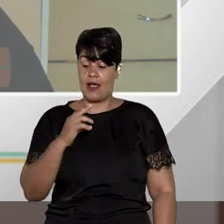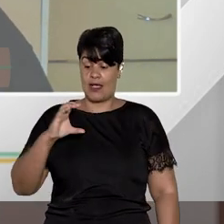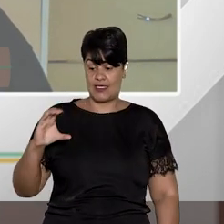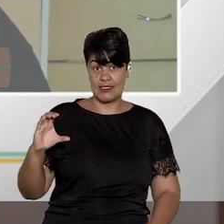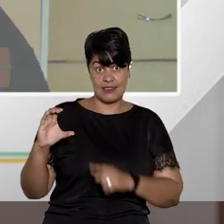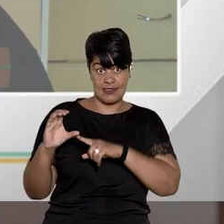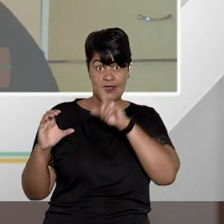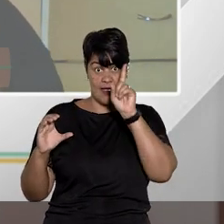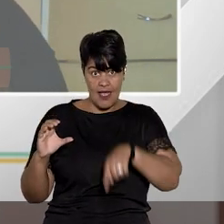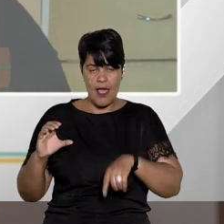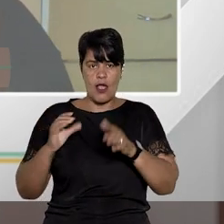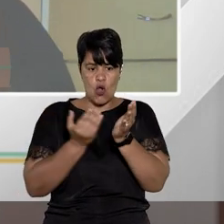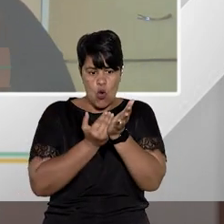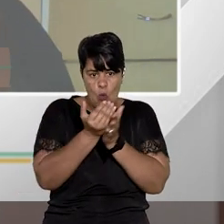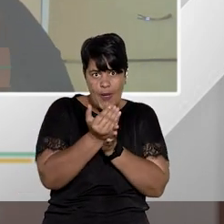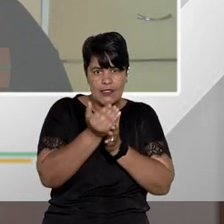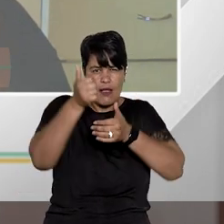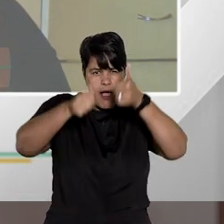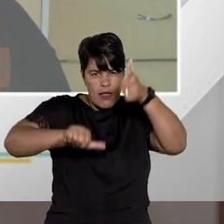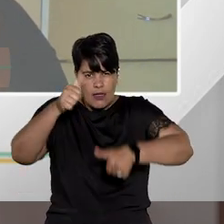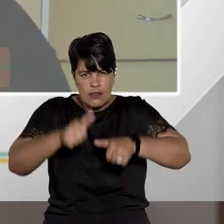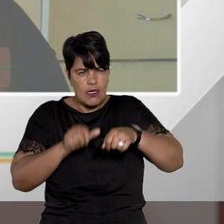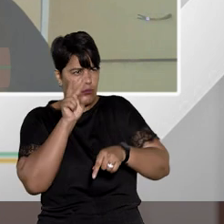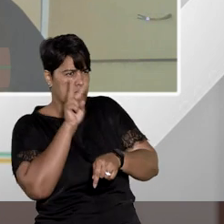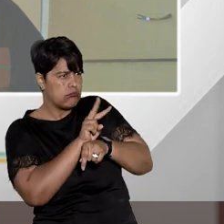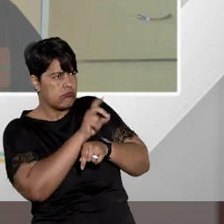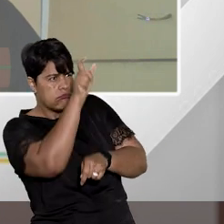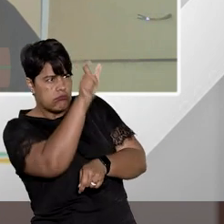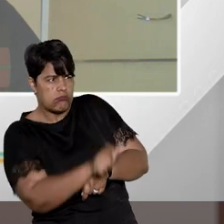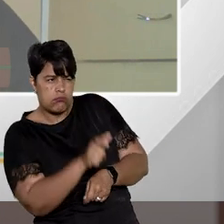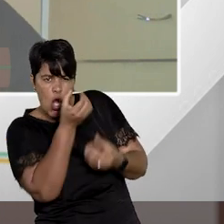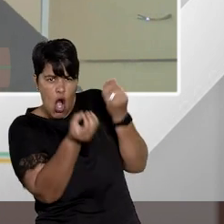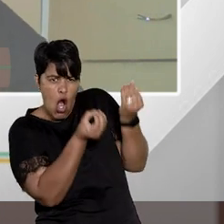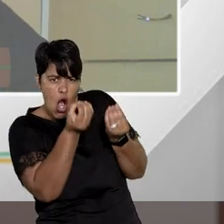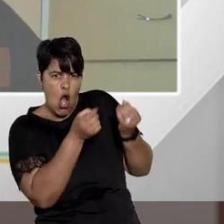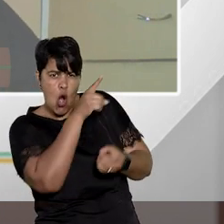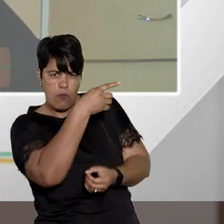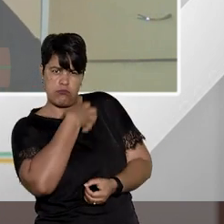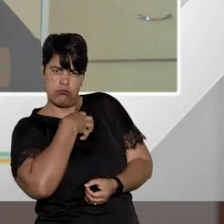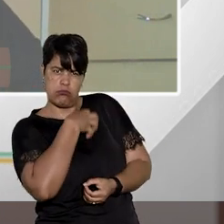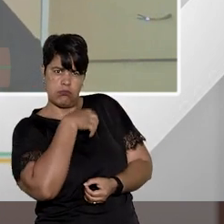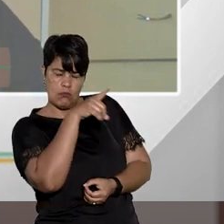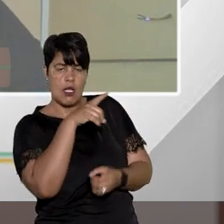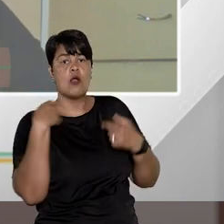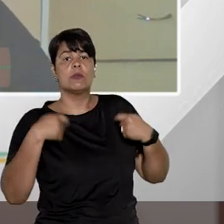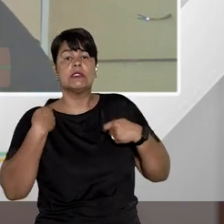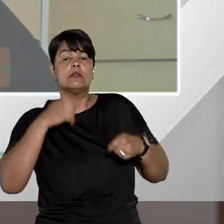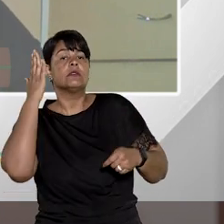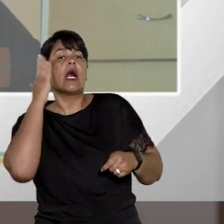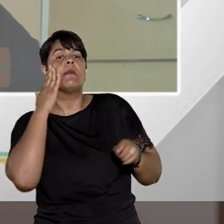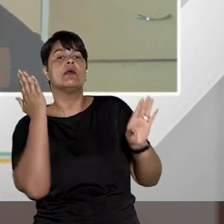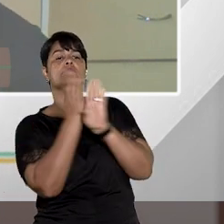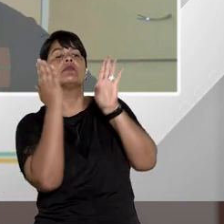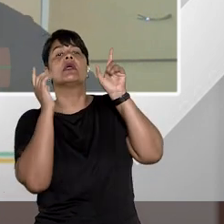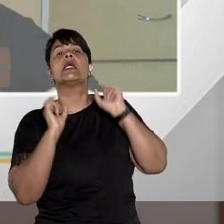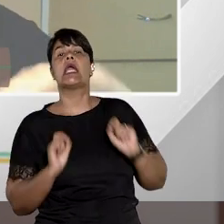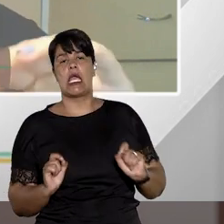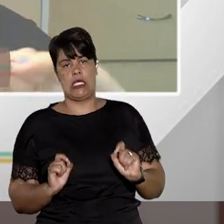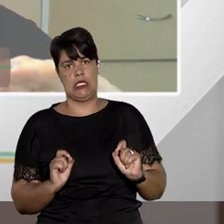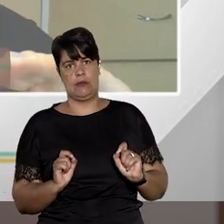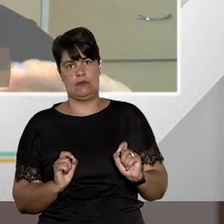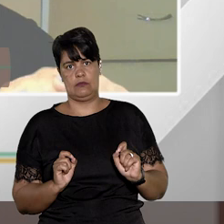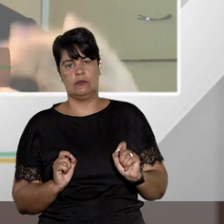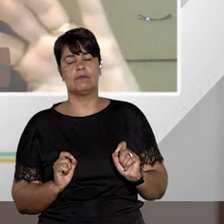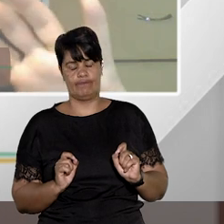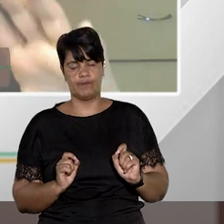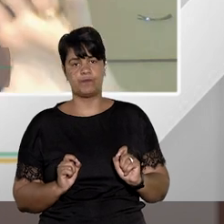a partir da análise dessa autoridade coatora. O eu preciso ver é quem é a autoridade coatora. Então, vai ser,